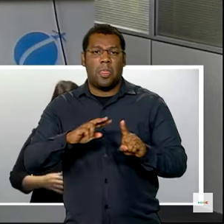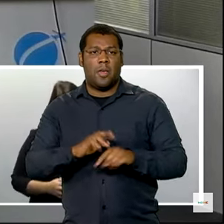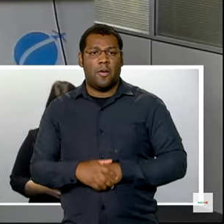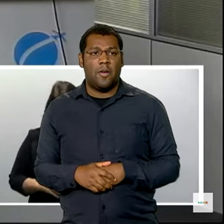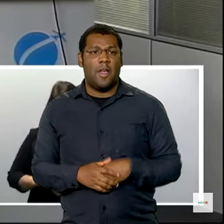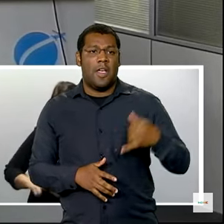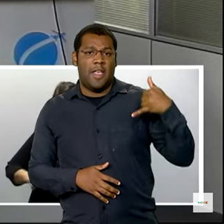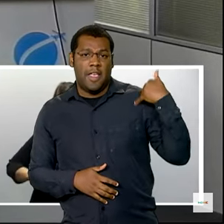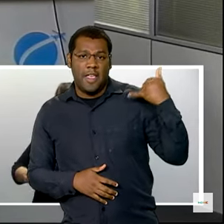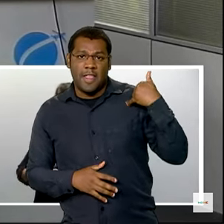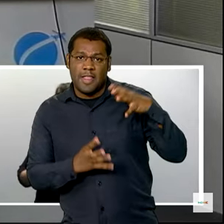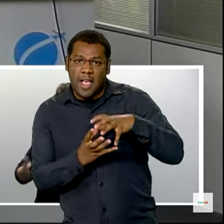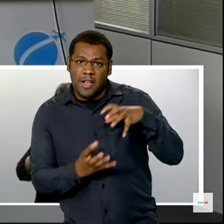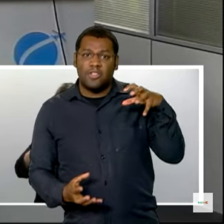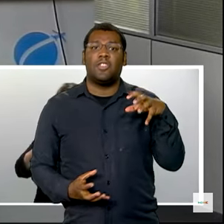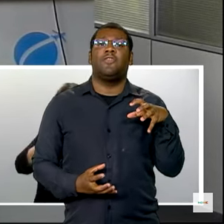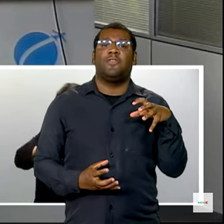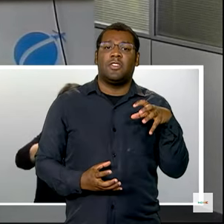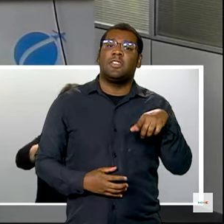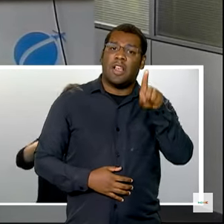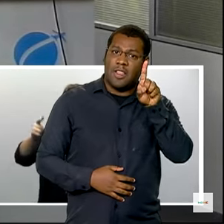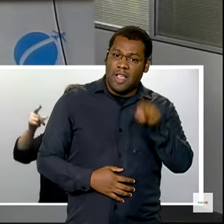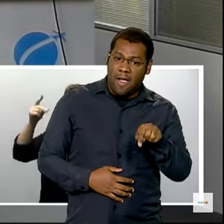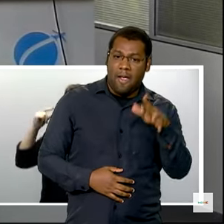não como algo confinado no passado.